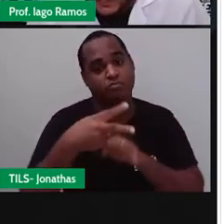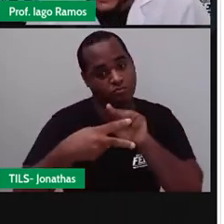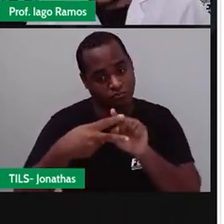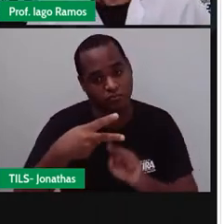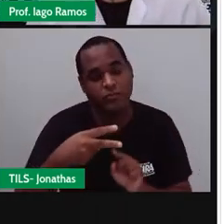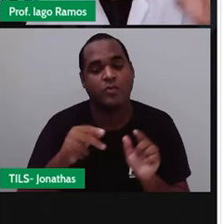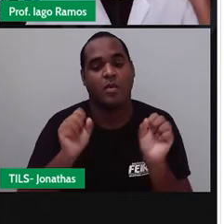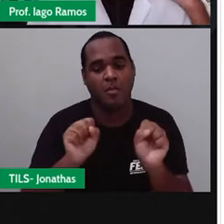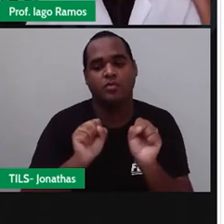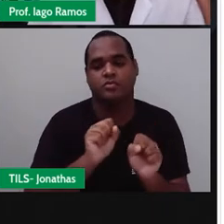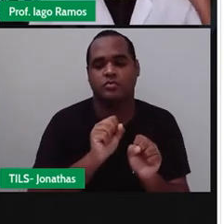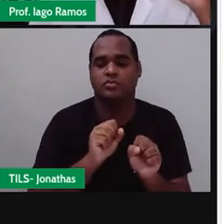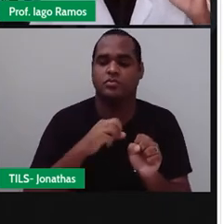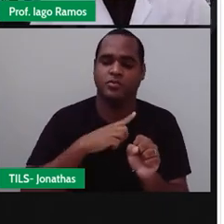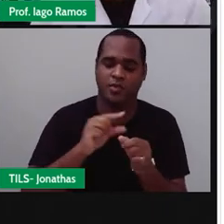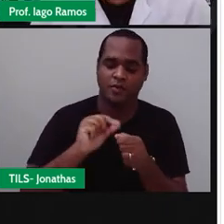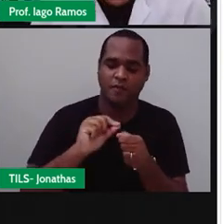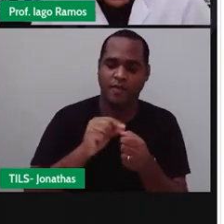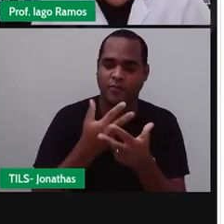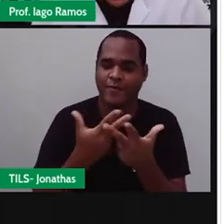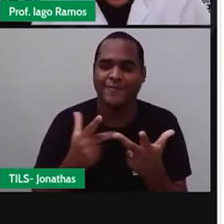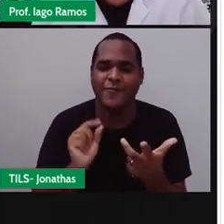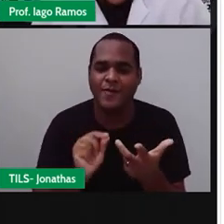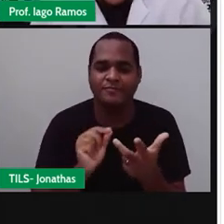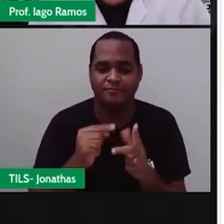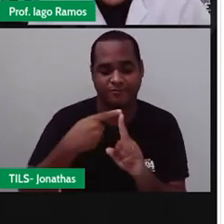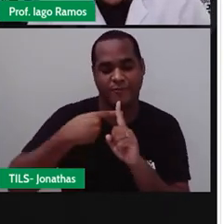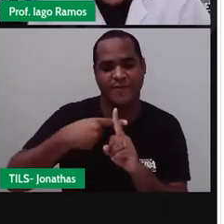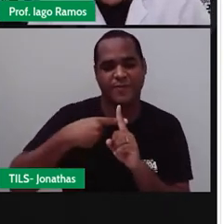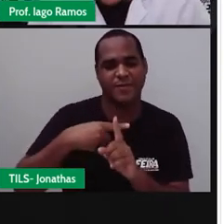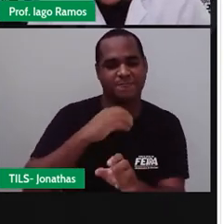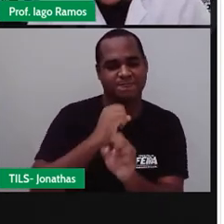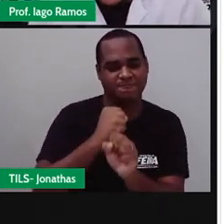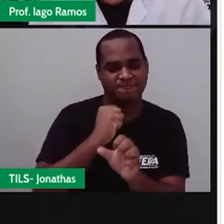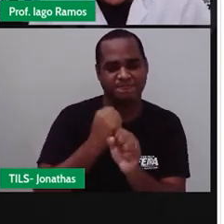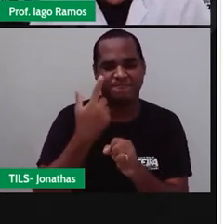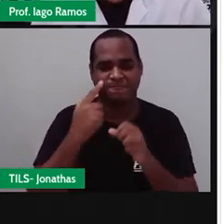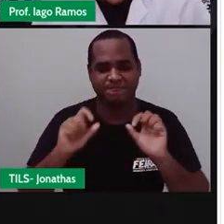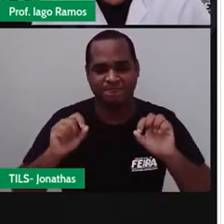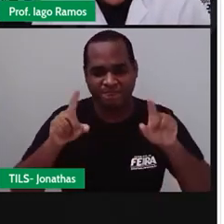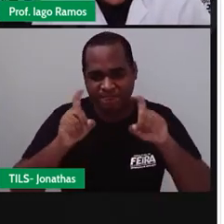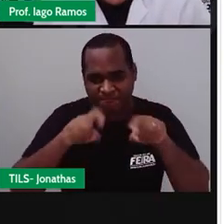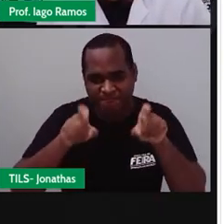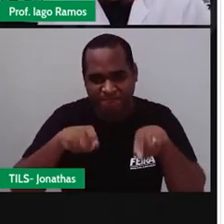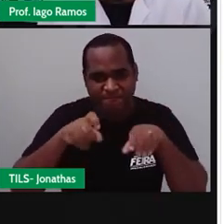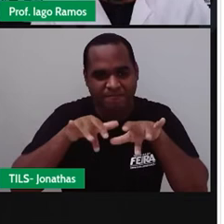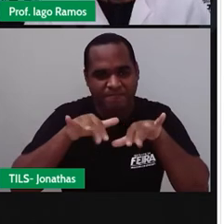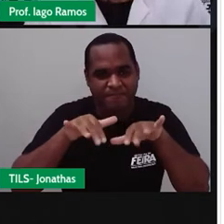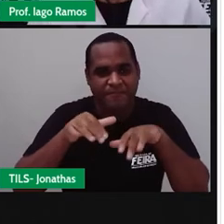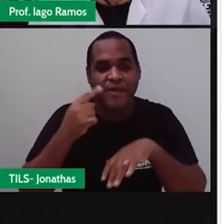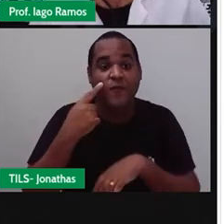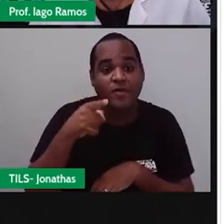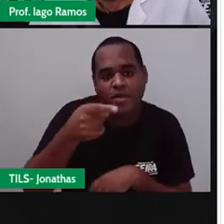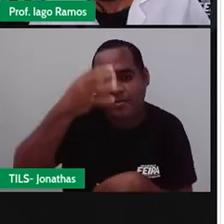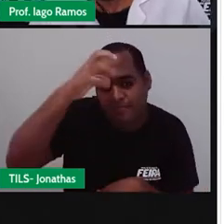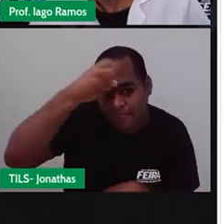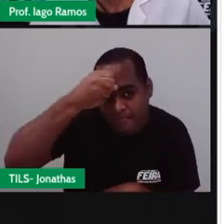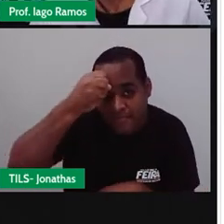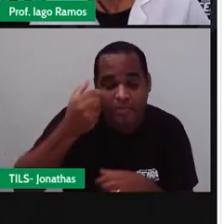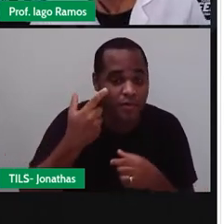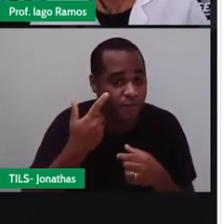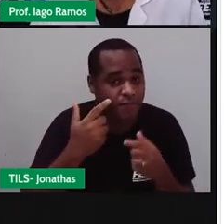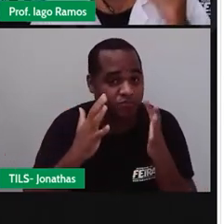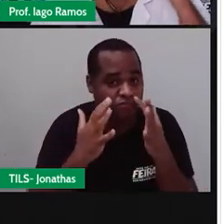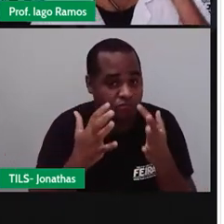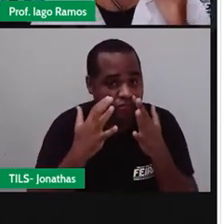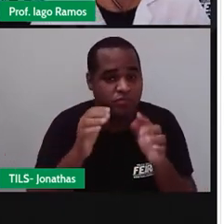e fazer uma soma. Ó, eu estou escrevendo ali na tela, você deve estar acompanhando. Se